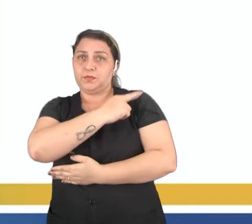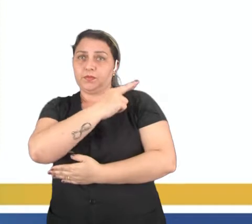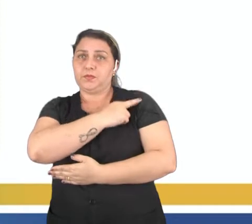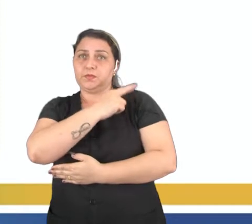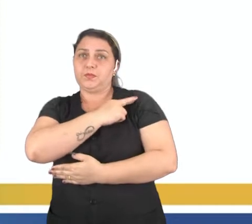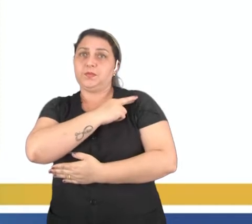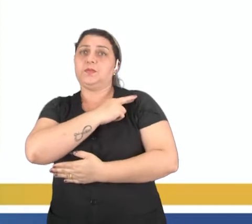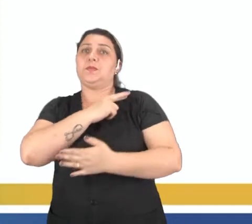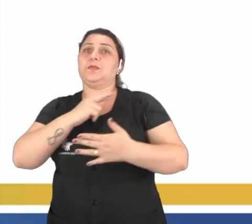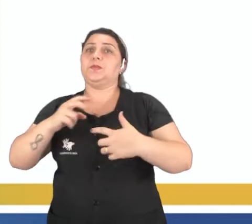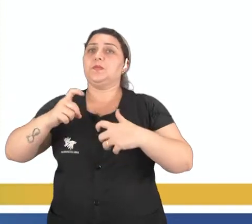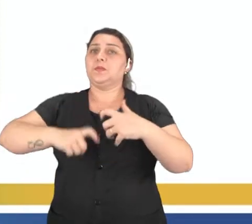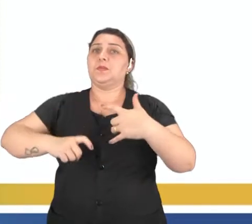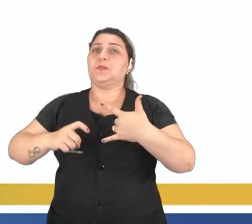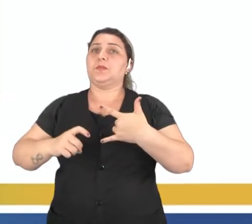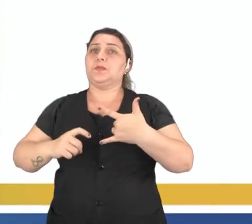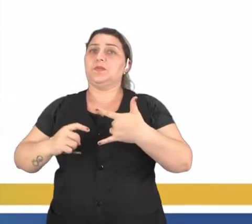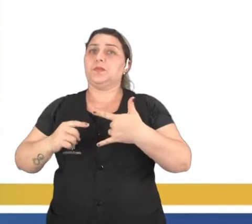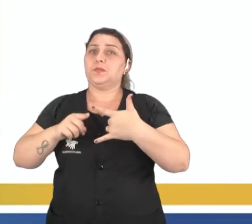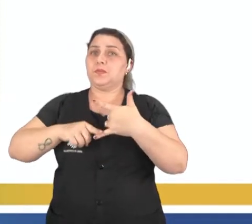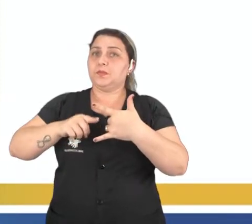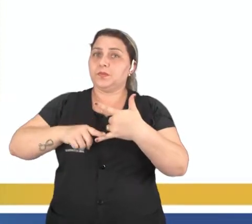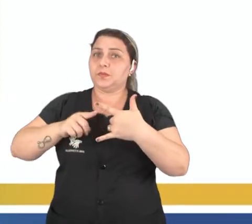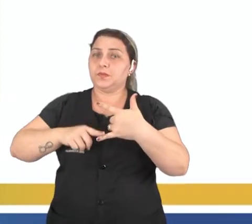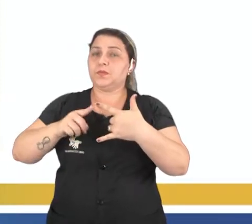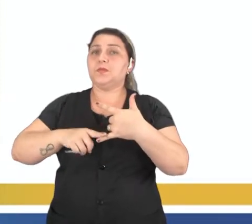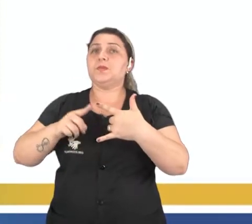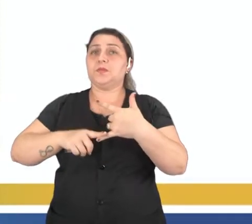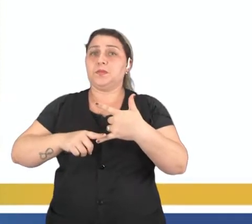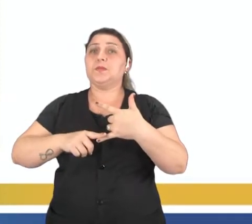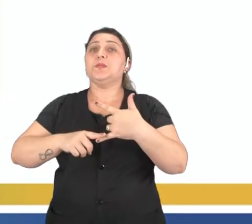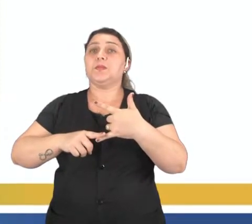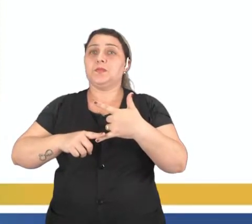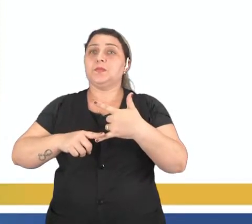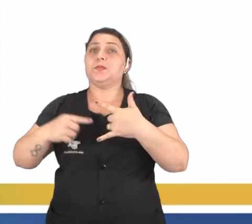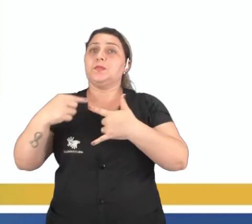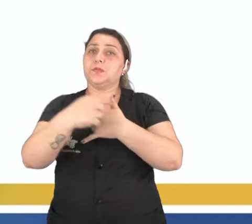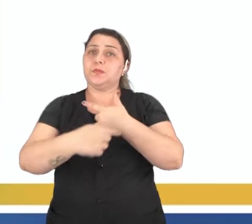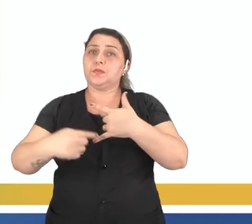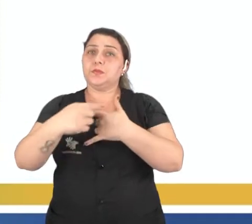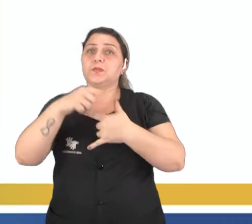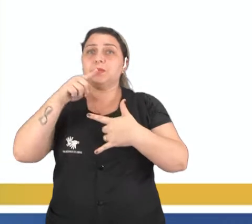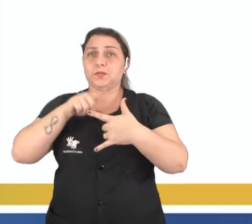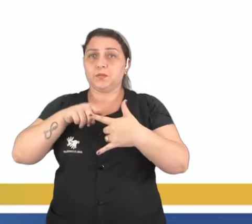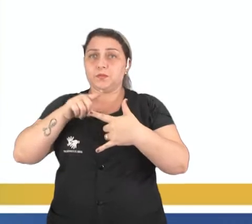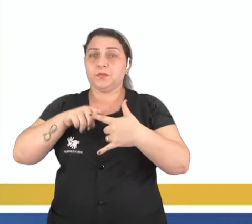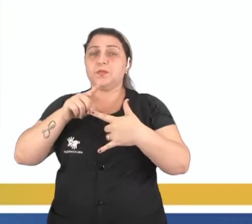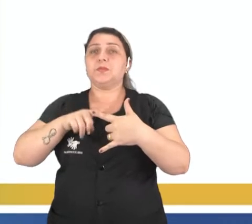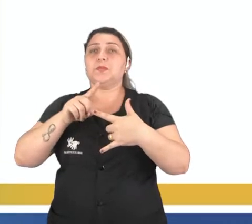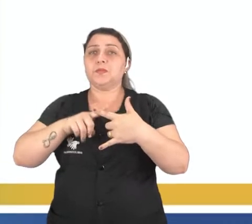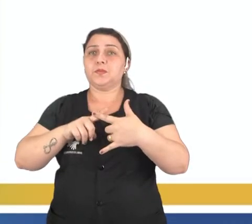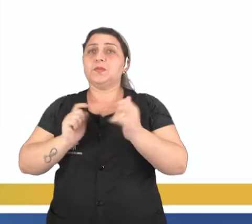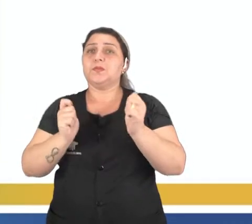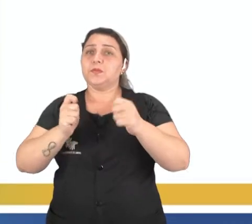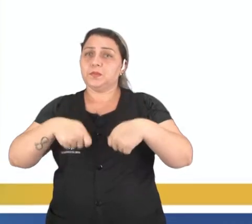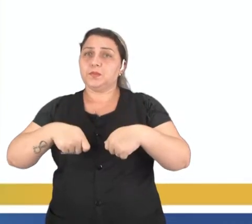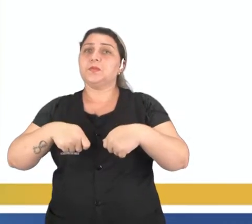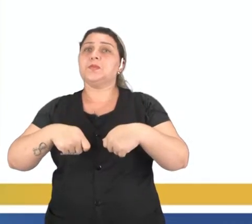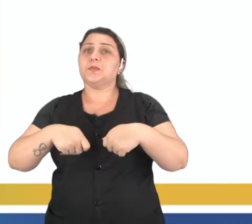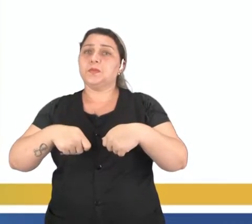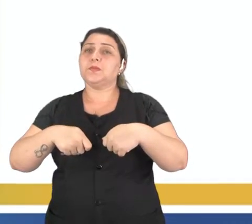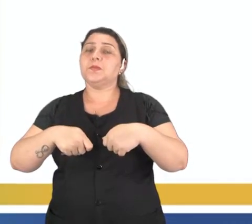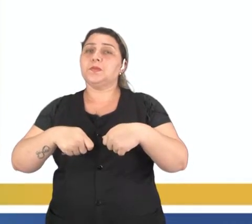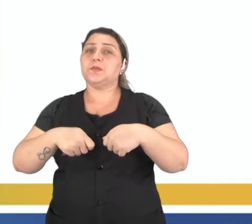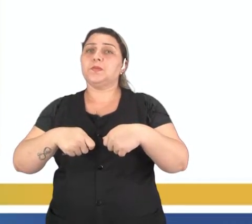reprodutor feminino. Da mesma forma como o sistema reprodutor masculino estava relacionado a possibilitar a